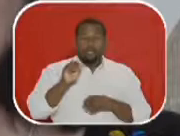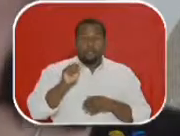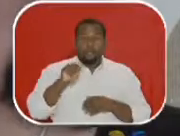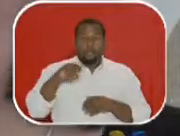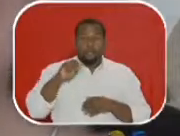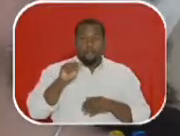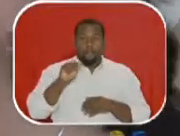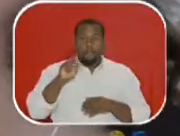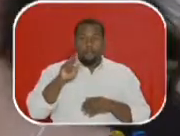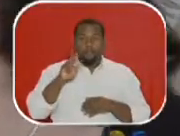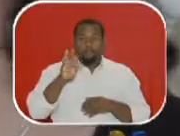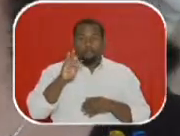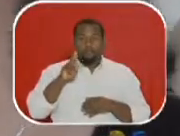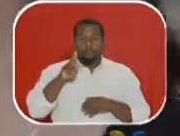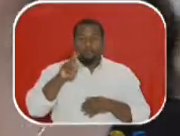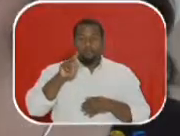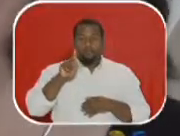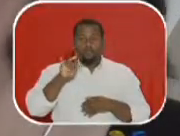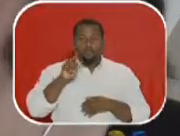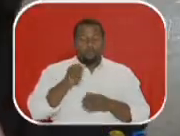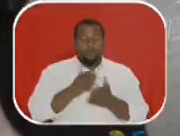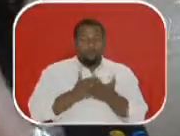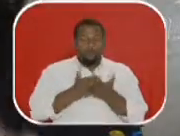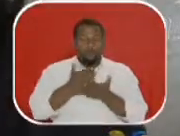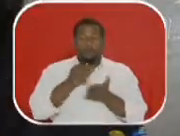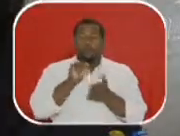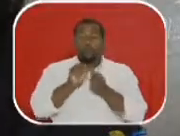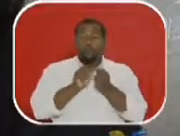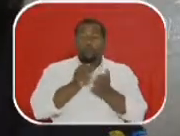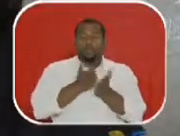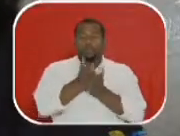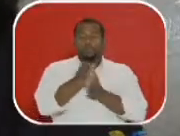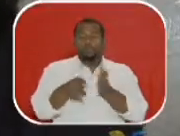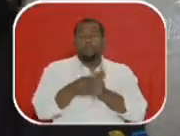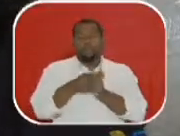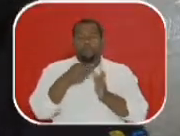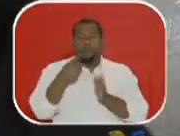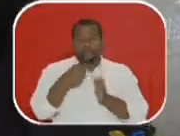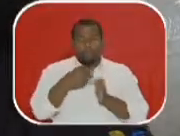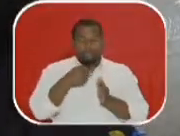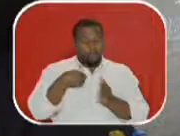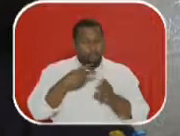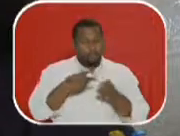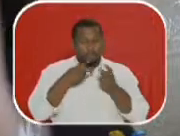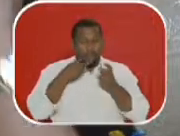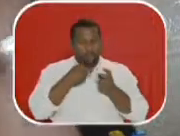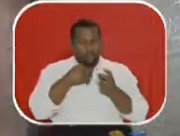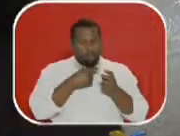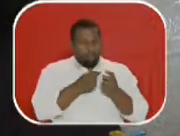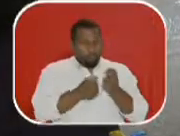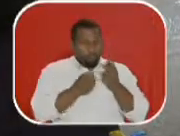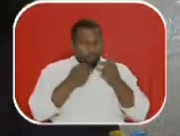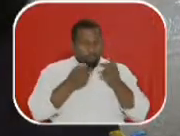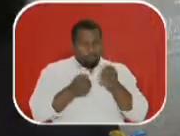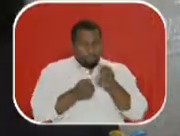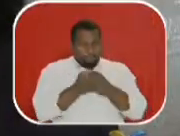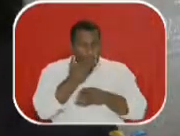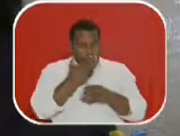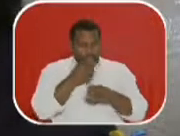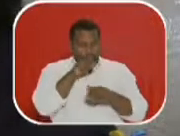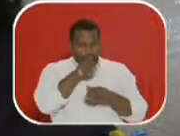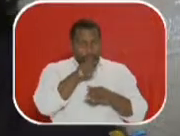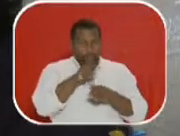começou a seguir um caminho próprio também. A gente percebe, inclusive, isso quando aquela obra foi construída para um outro meio.